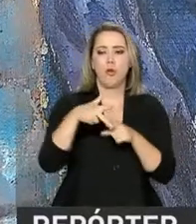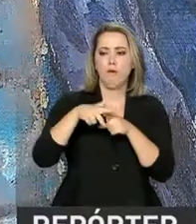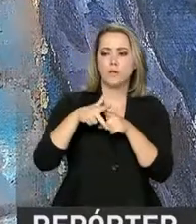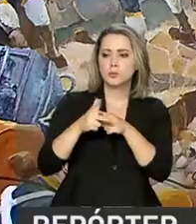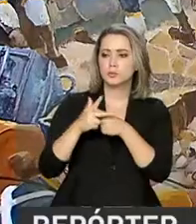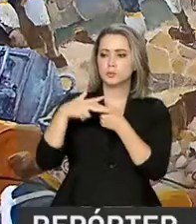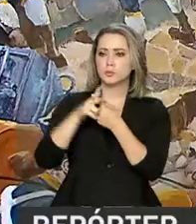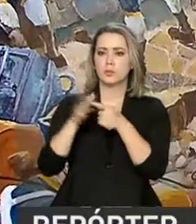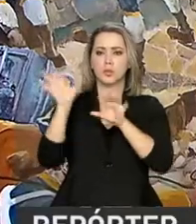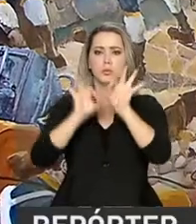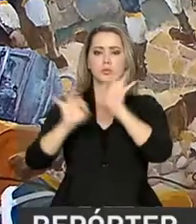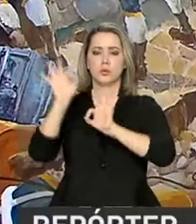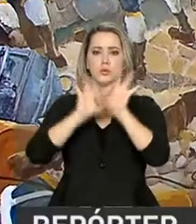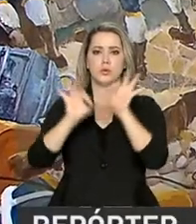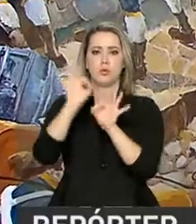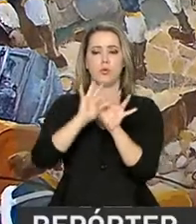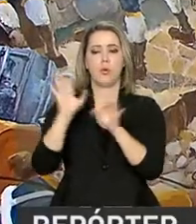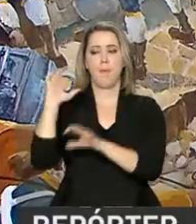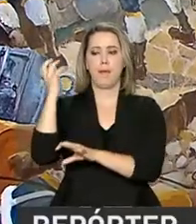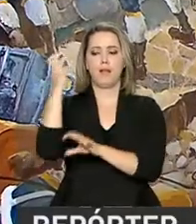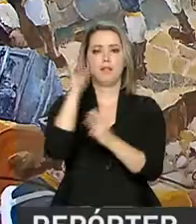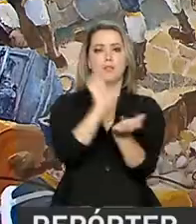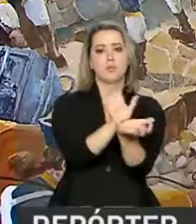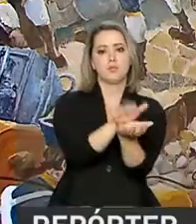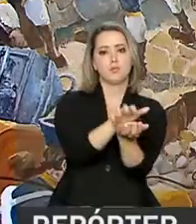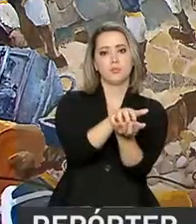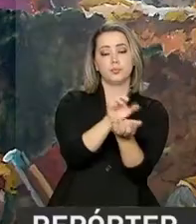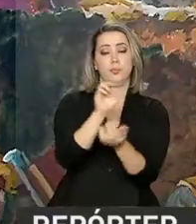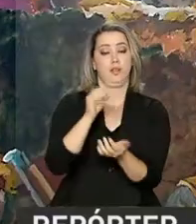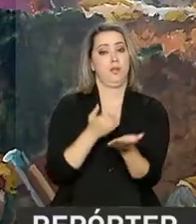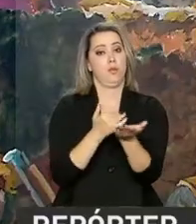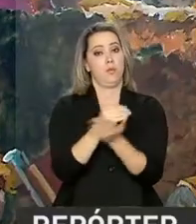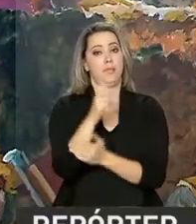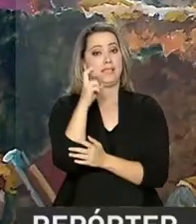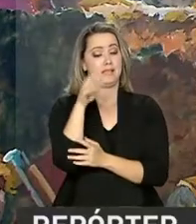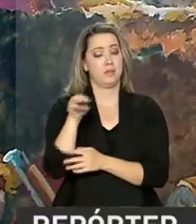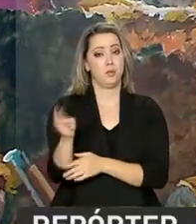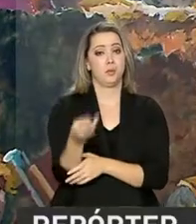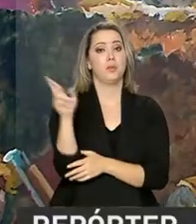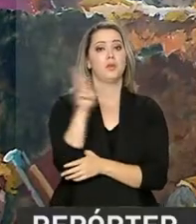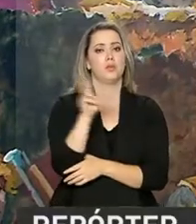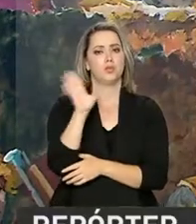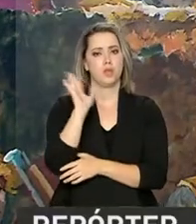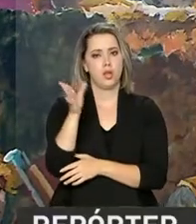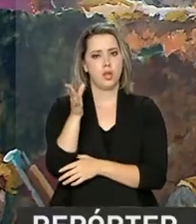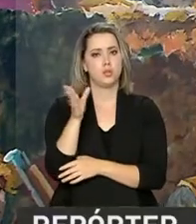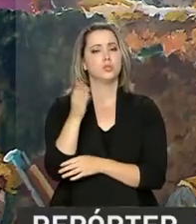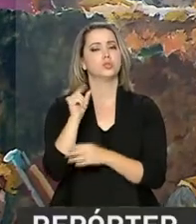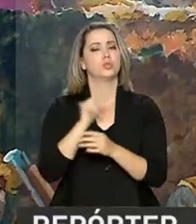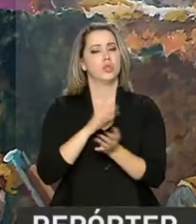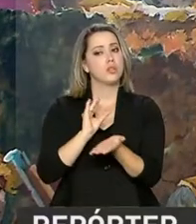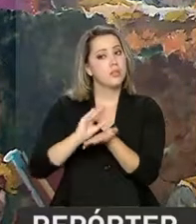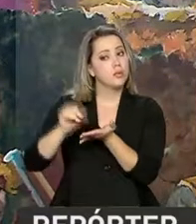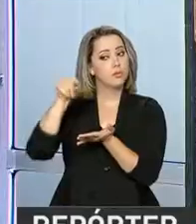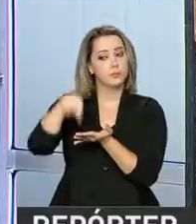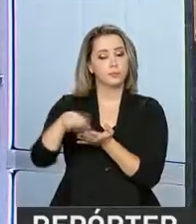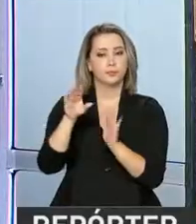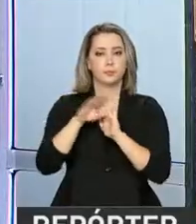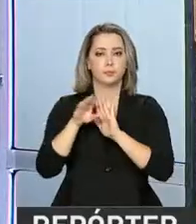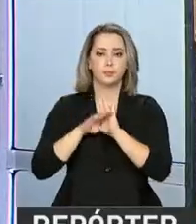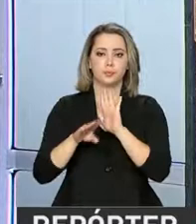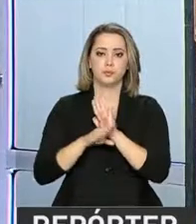Guararapes, em Pernambuco. Inicialmente, 5 milhões de reais já estão reservados para o projeto.